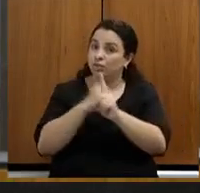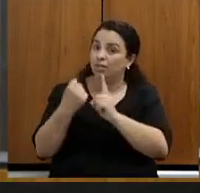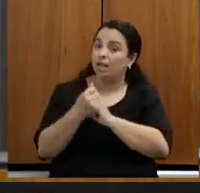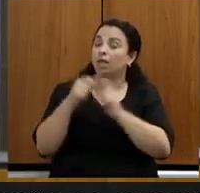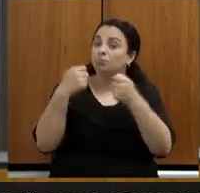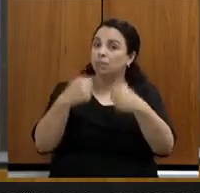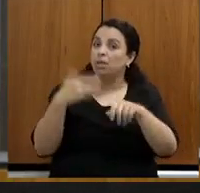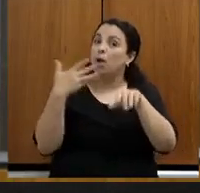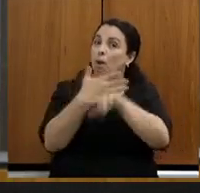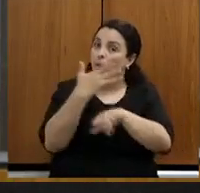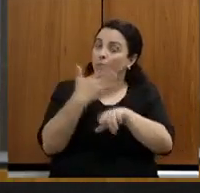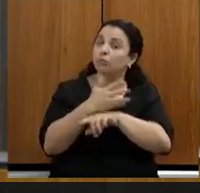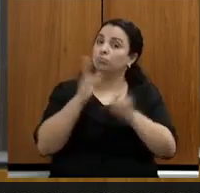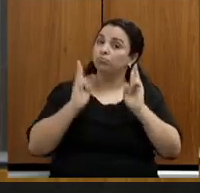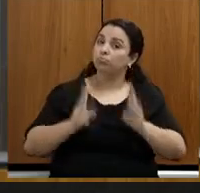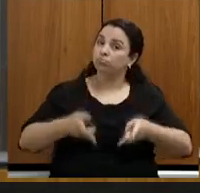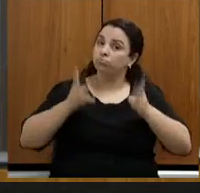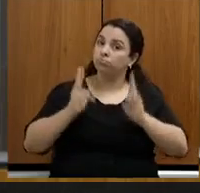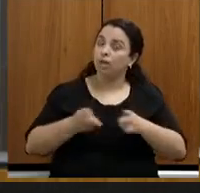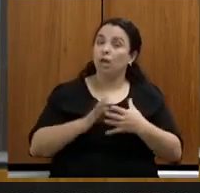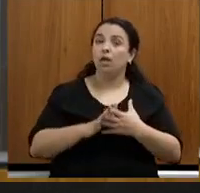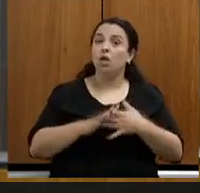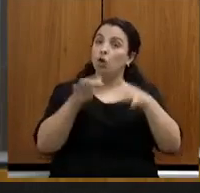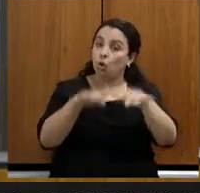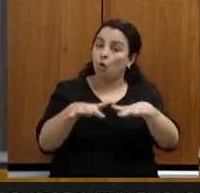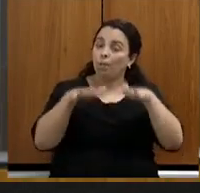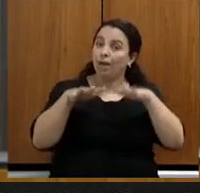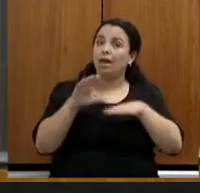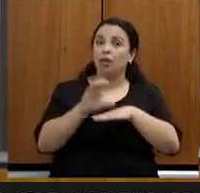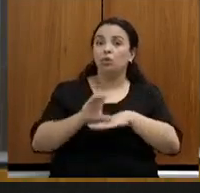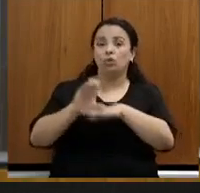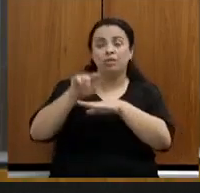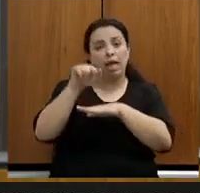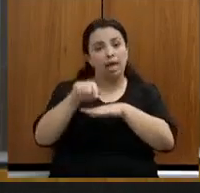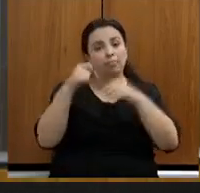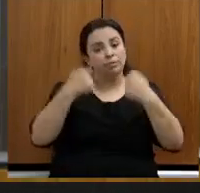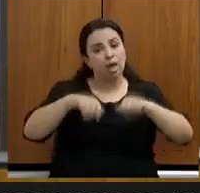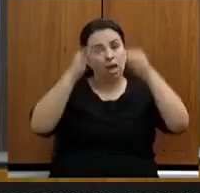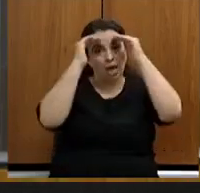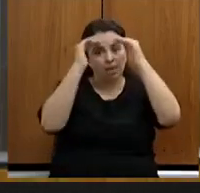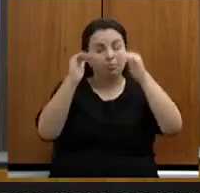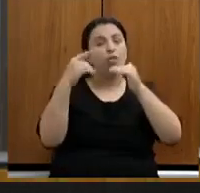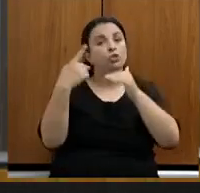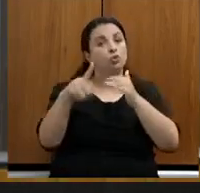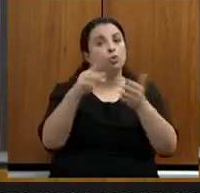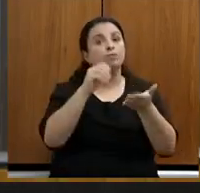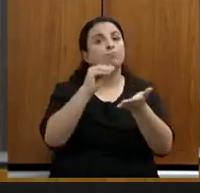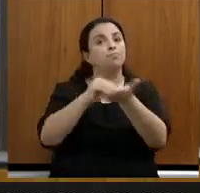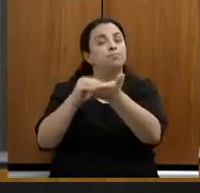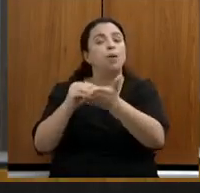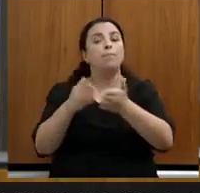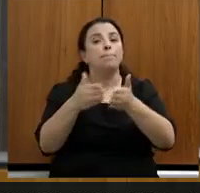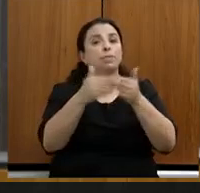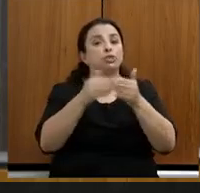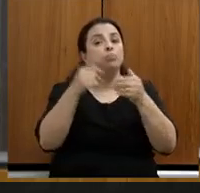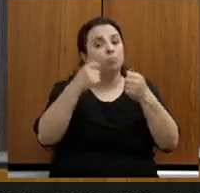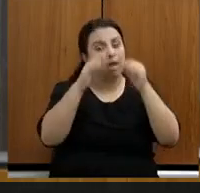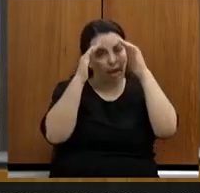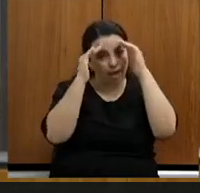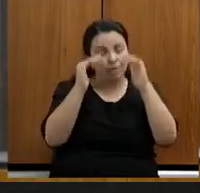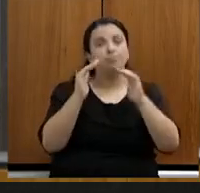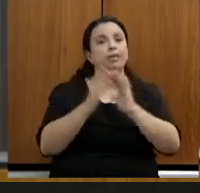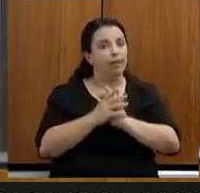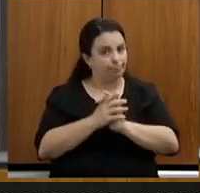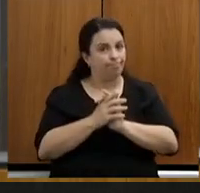modo que o pleno, o plenário do Conselho, tenha respeitado as suas atribuições. Então, é uma primeira observação. A